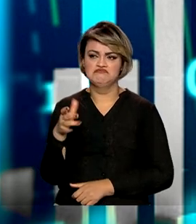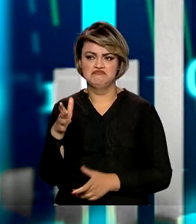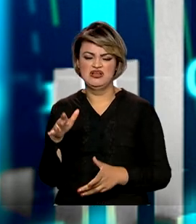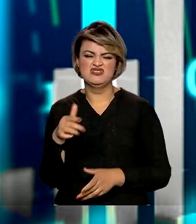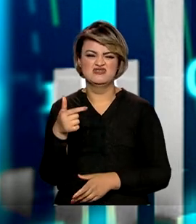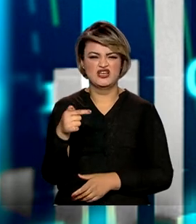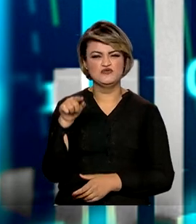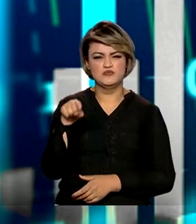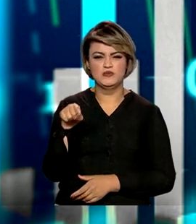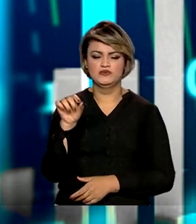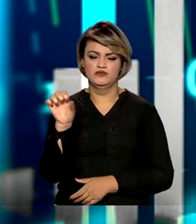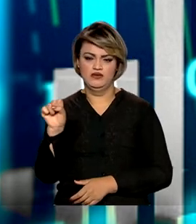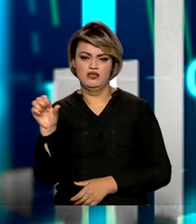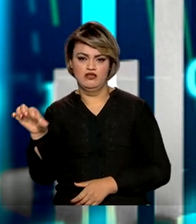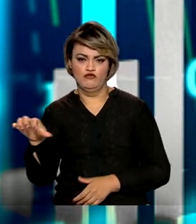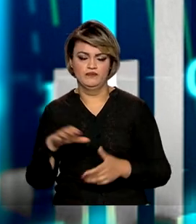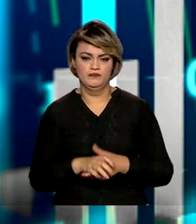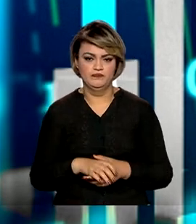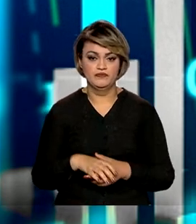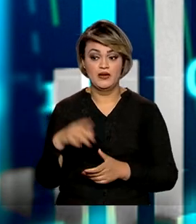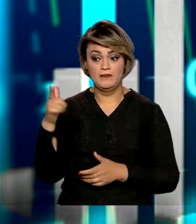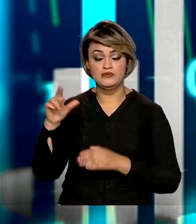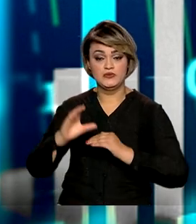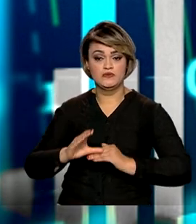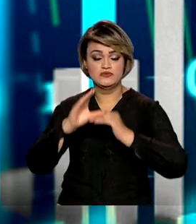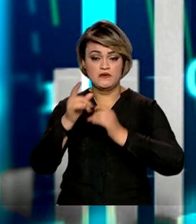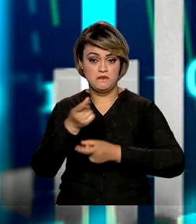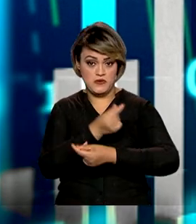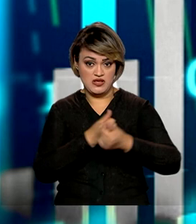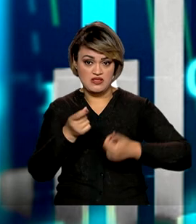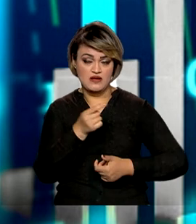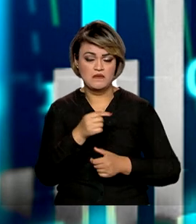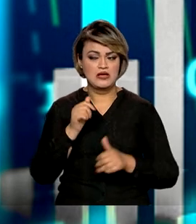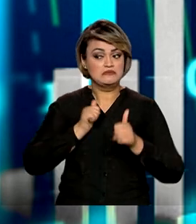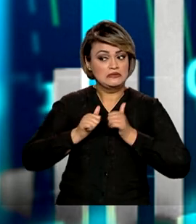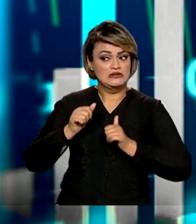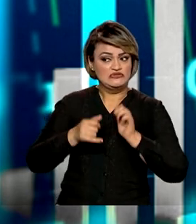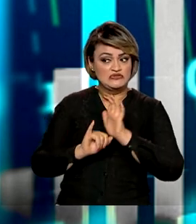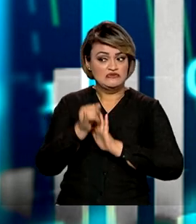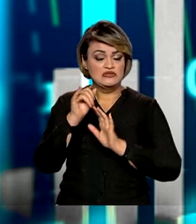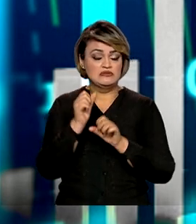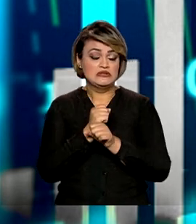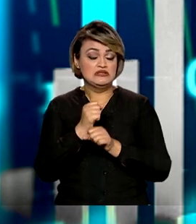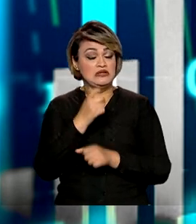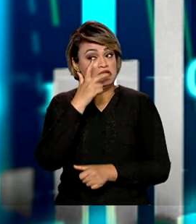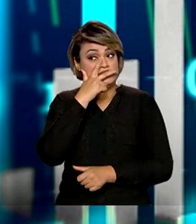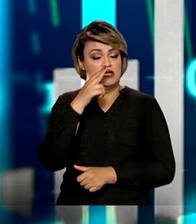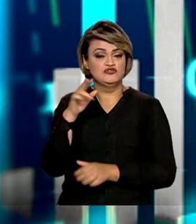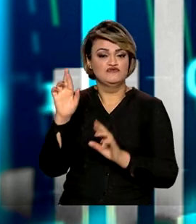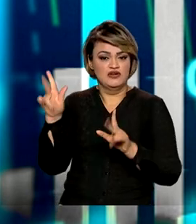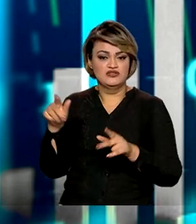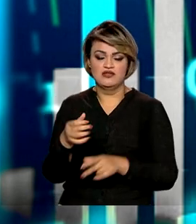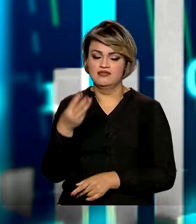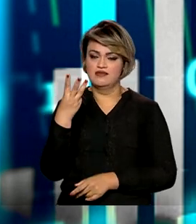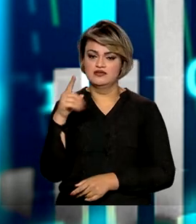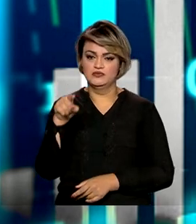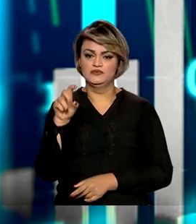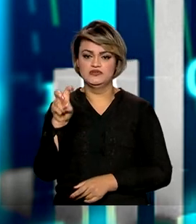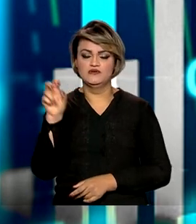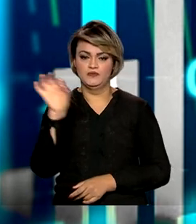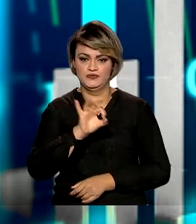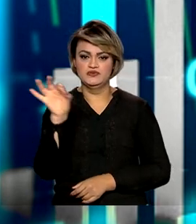ser mais exato. Já para o Conselho Monetário Nacional, a expectativa de inflação para este ano era 3,5%,